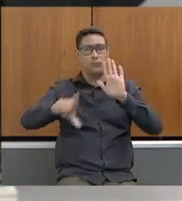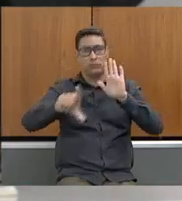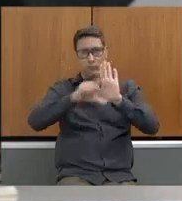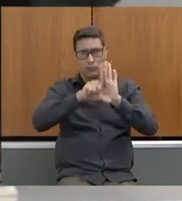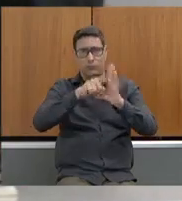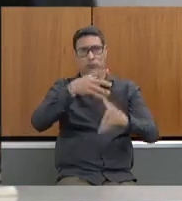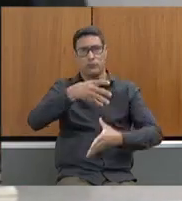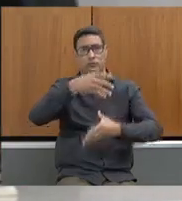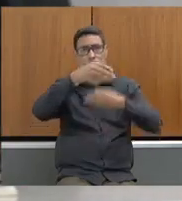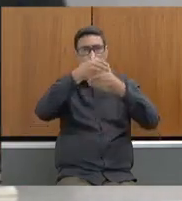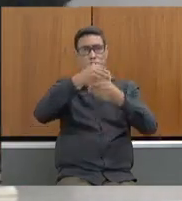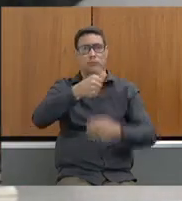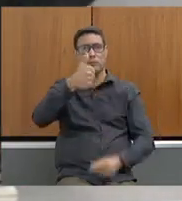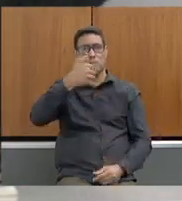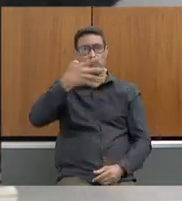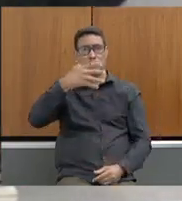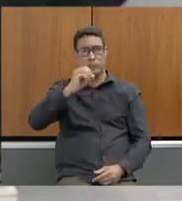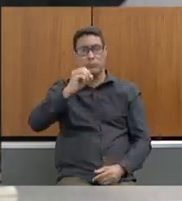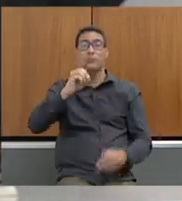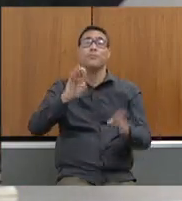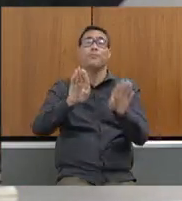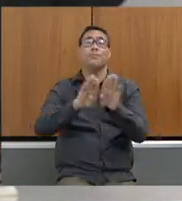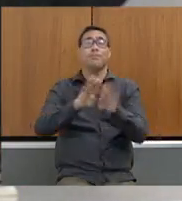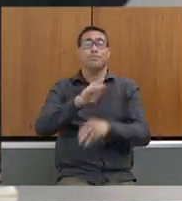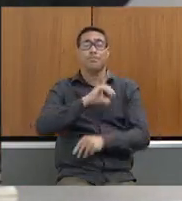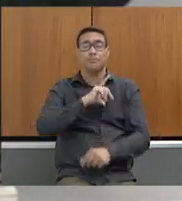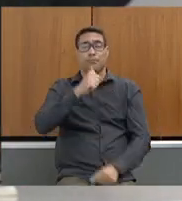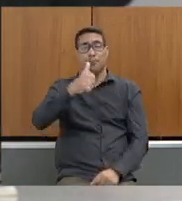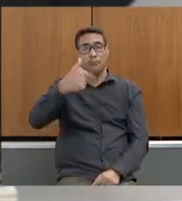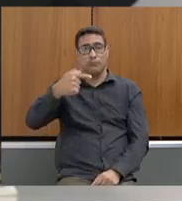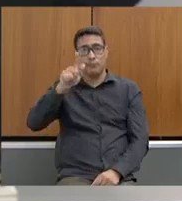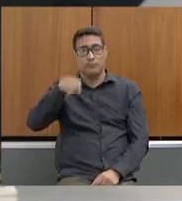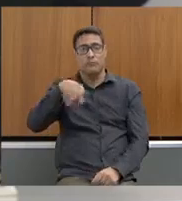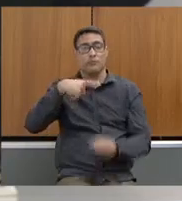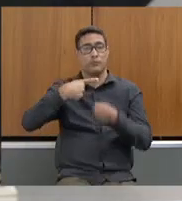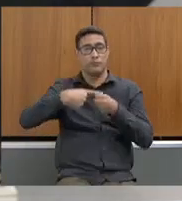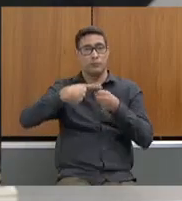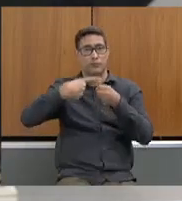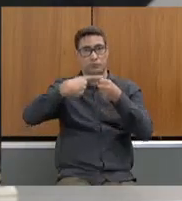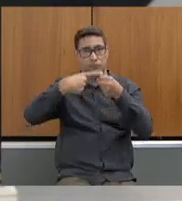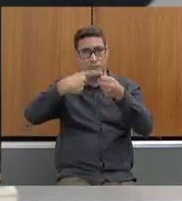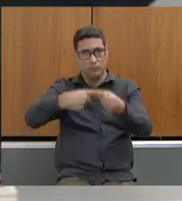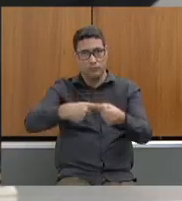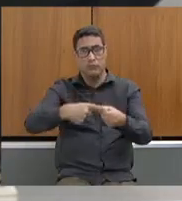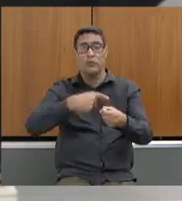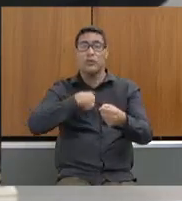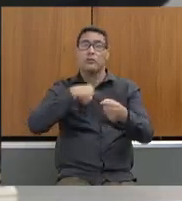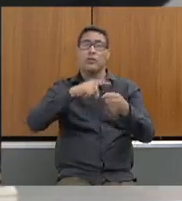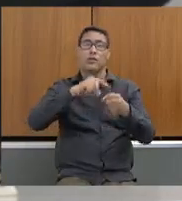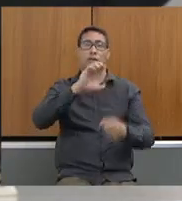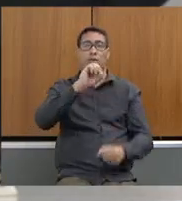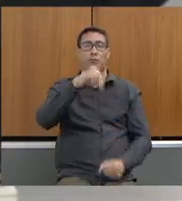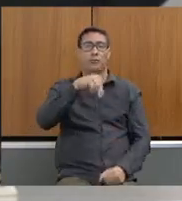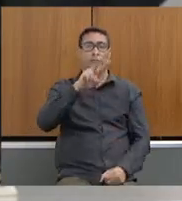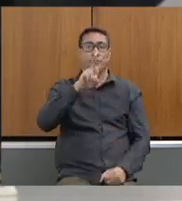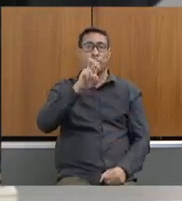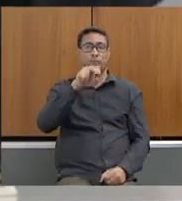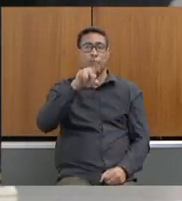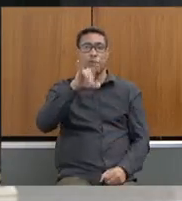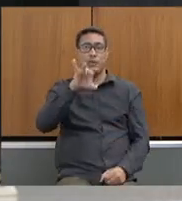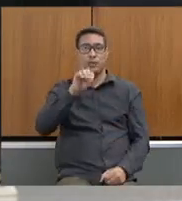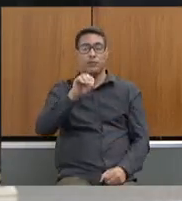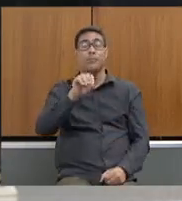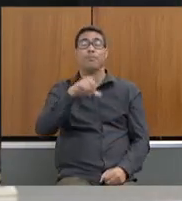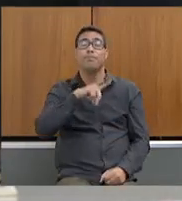140, e temos hoje 17 municípios com convênios. e é importante